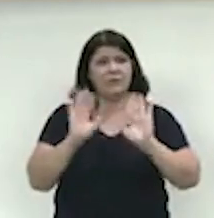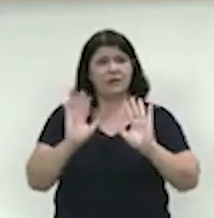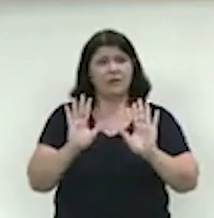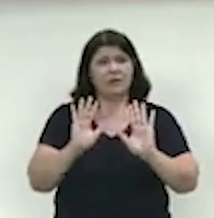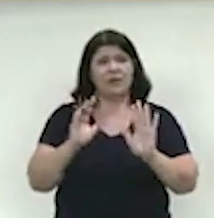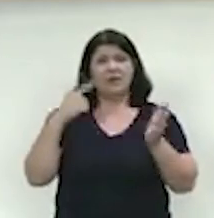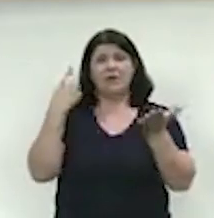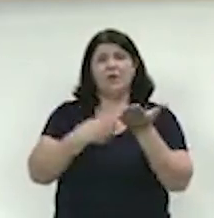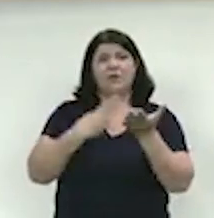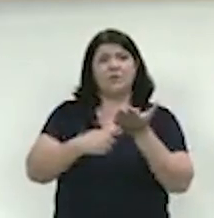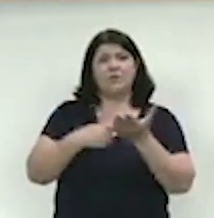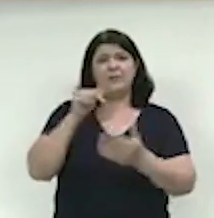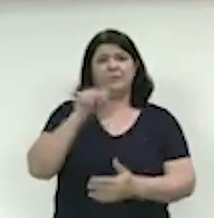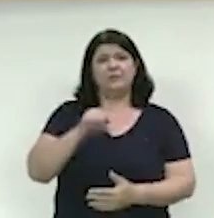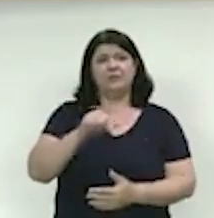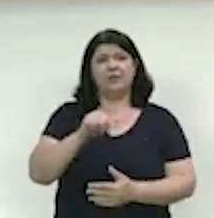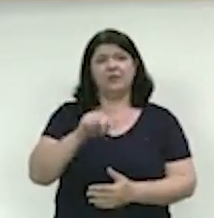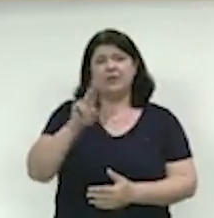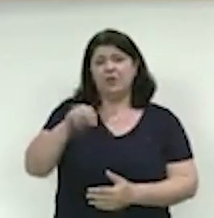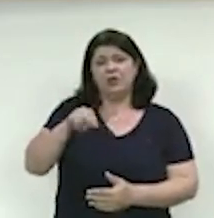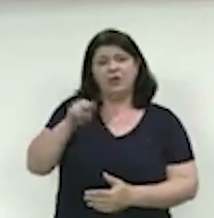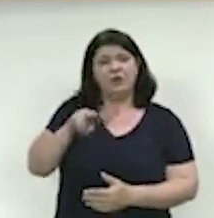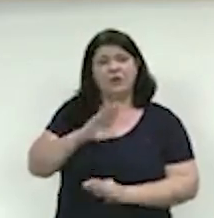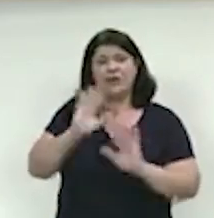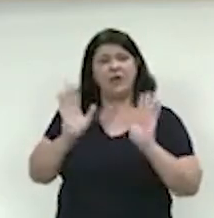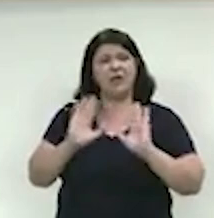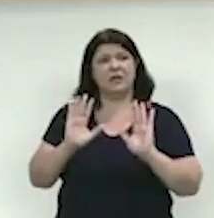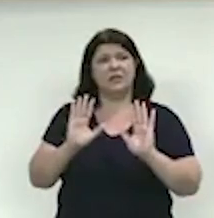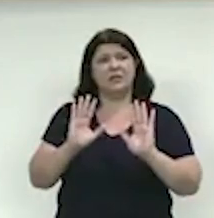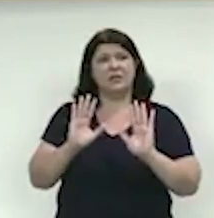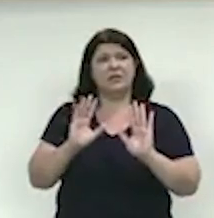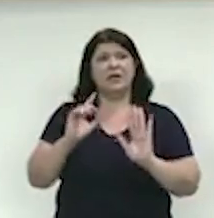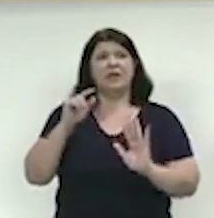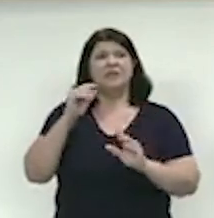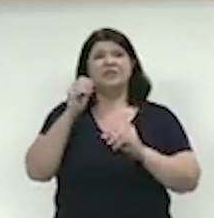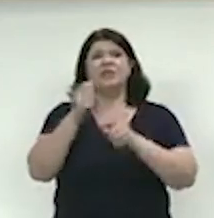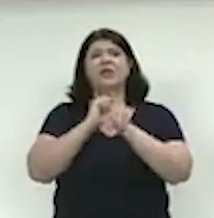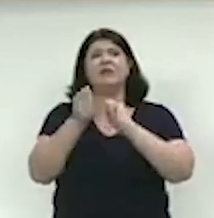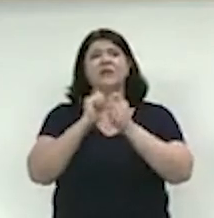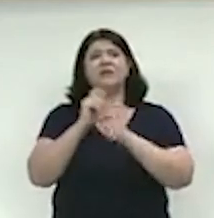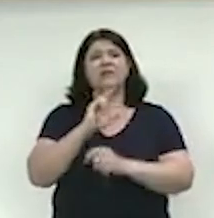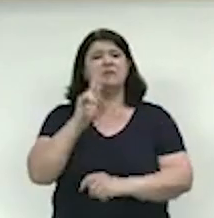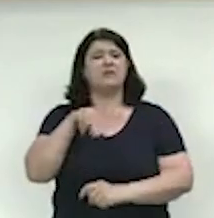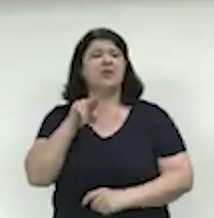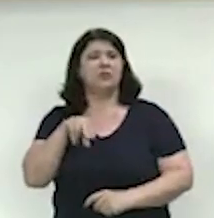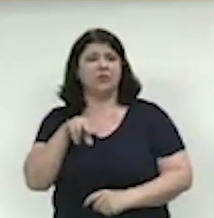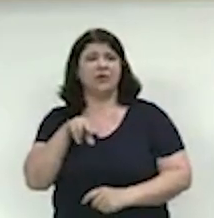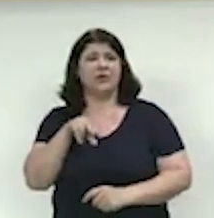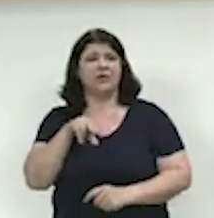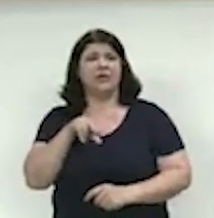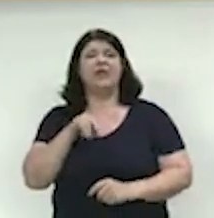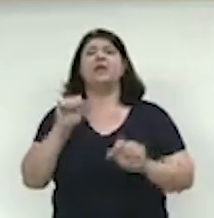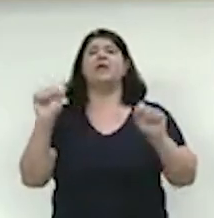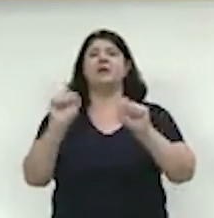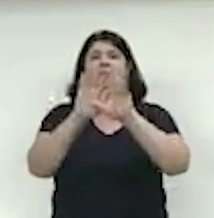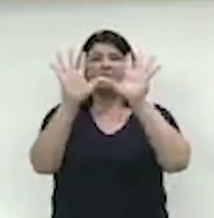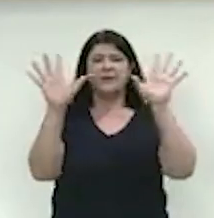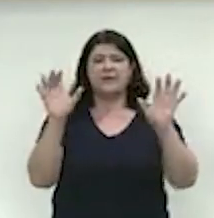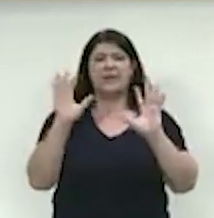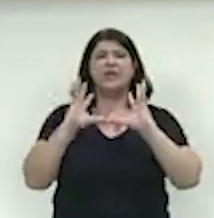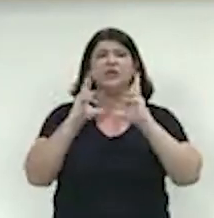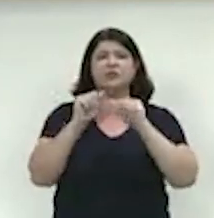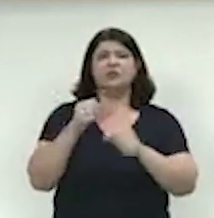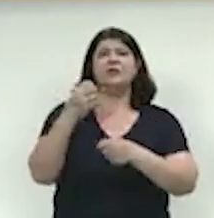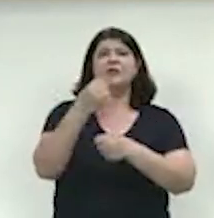nenhum compromisso com ninguém aqui de não dar entrevista. Deixei muito bem claro que era sempre para outra legislatura, sempre para 2025.